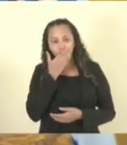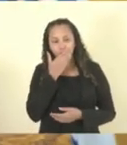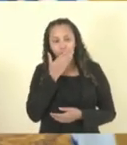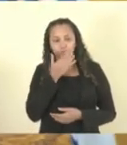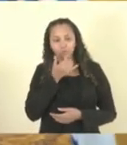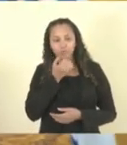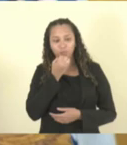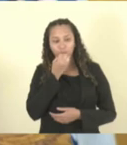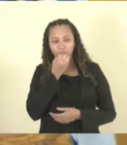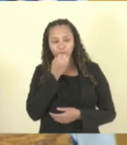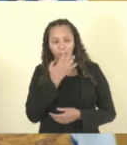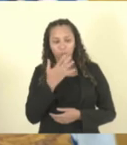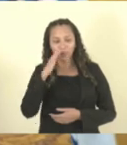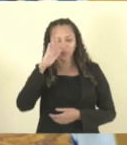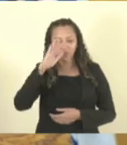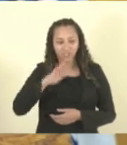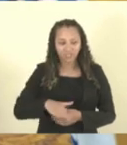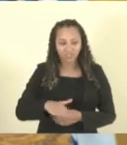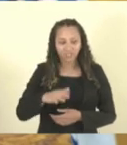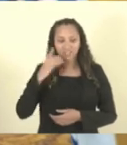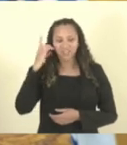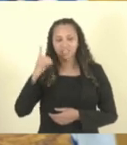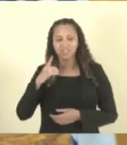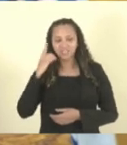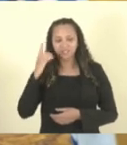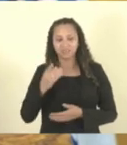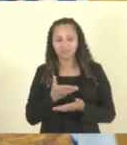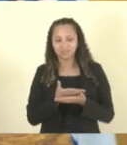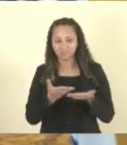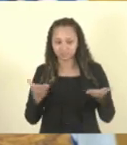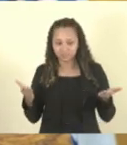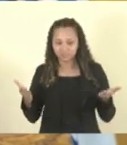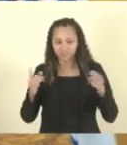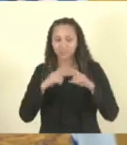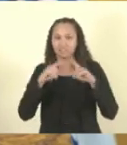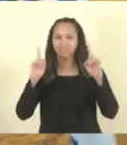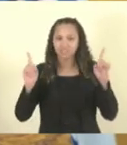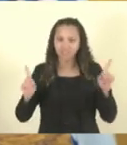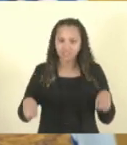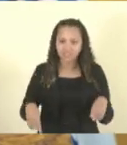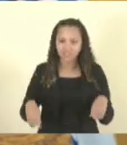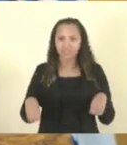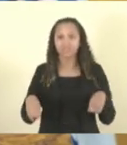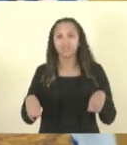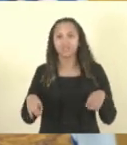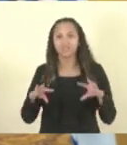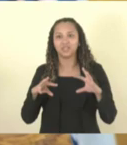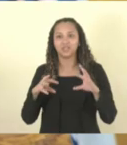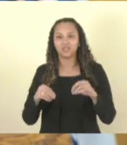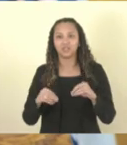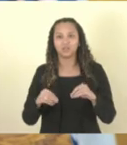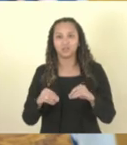desta Casa e você que nos assiste através da TV Álice e demais mídias sociais.